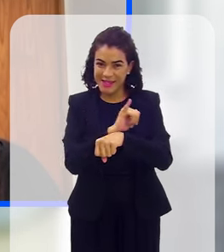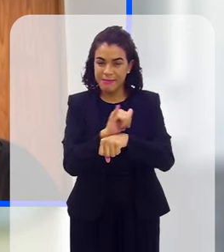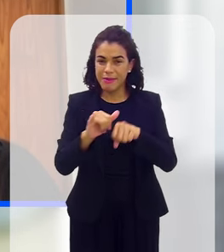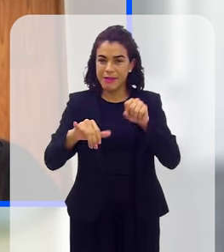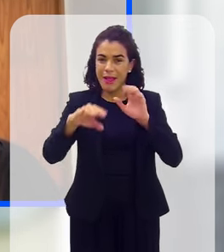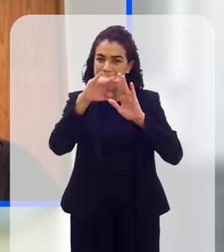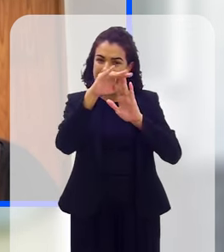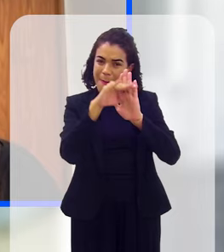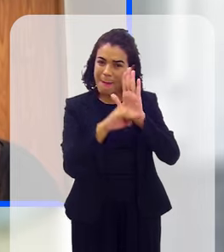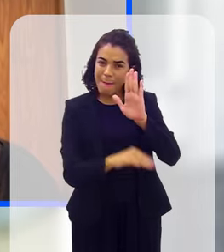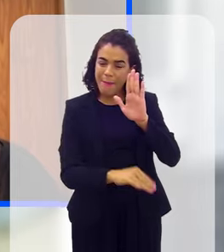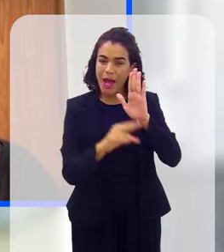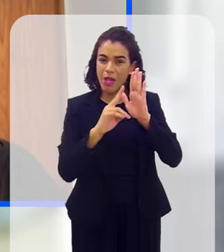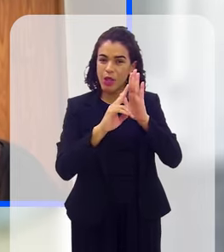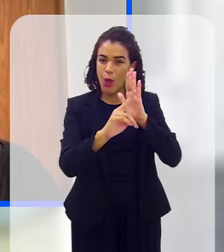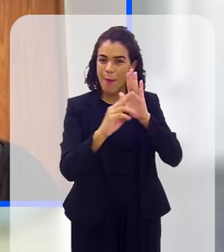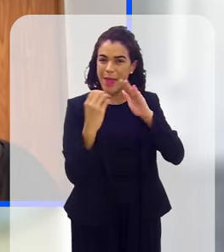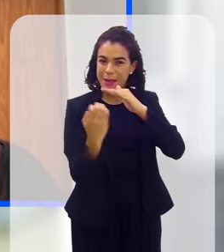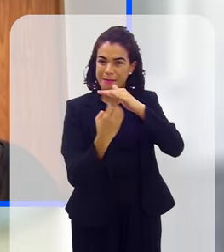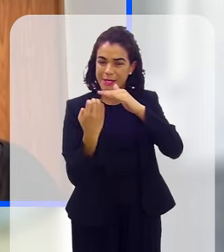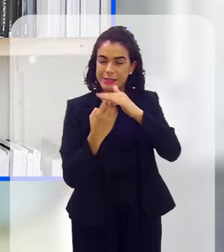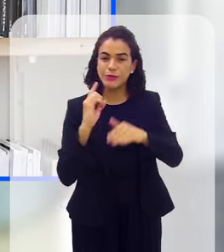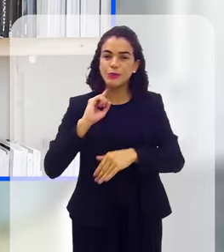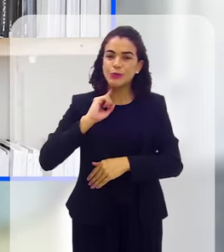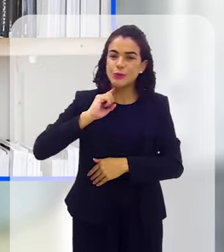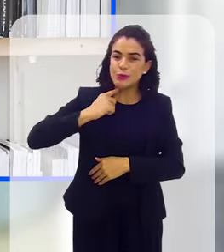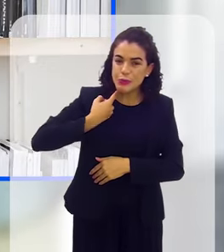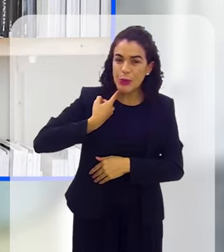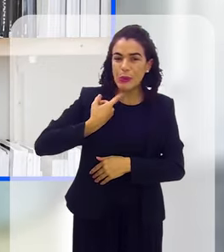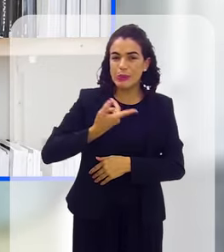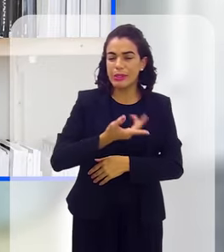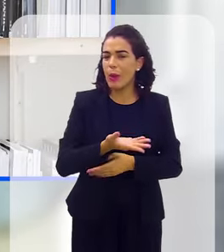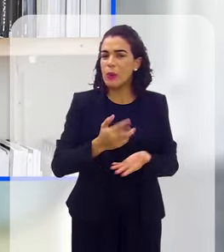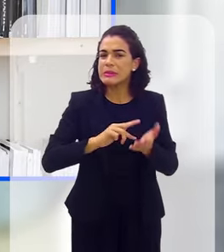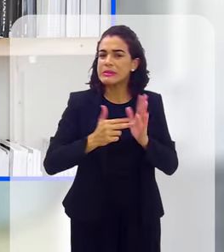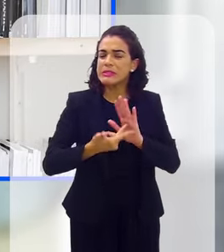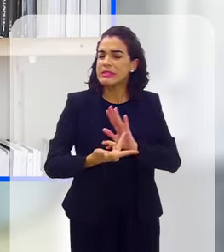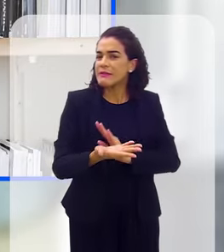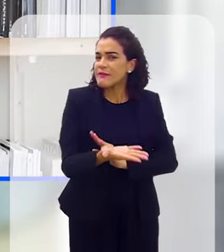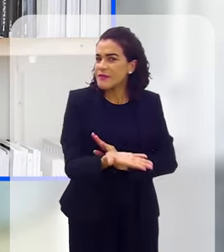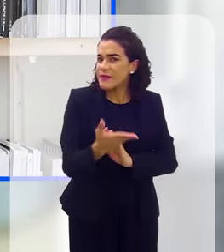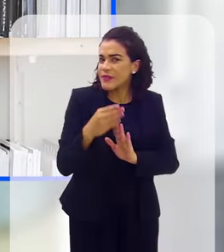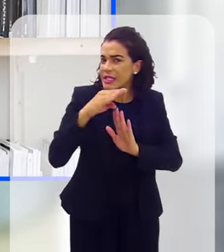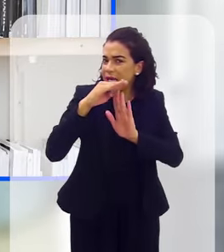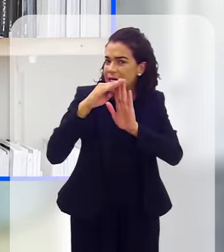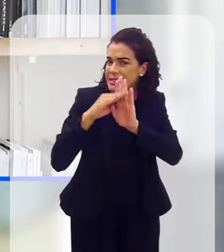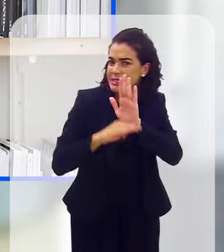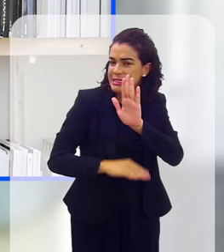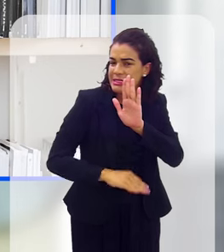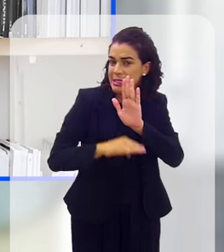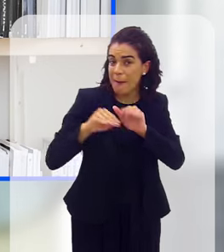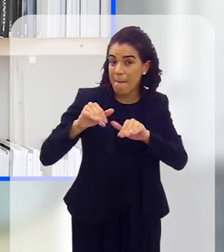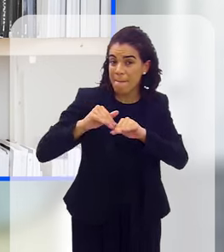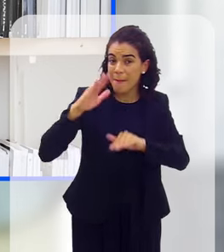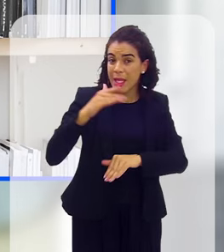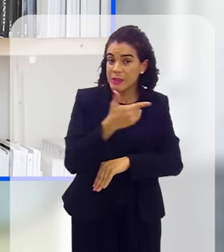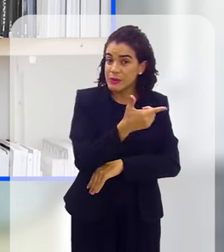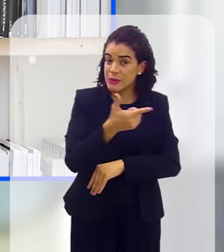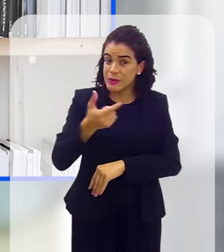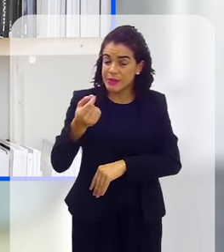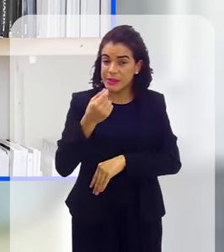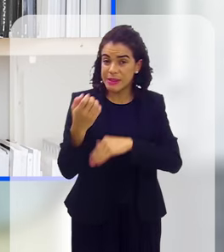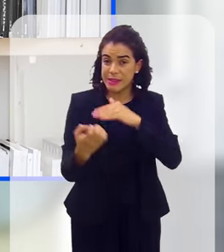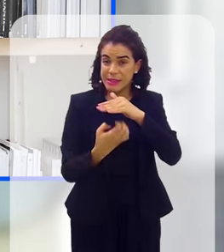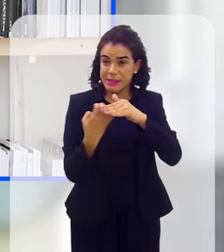lista suja. Comenta para a gente o que é essa lista. Estava dando uma pesquisada, são mais de 200 empresas